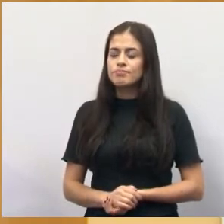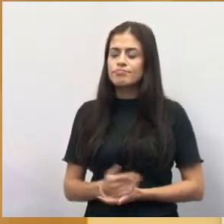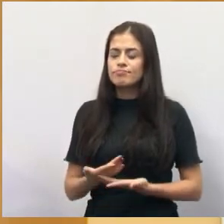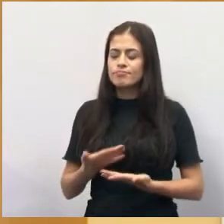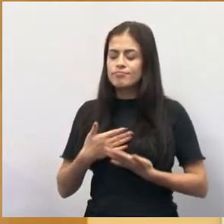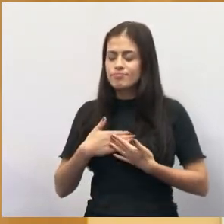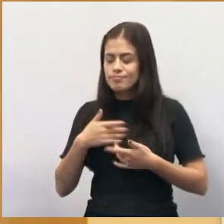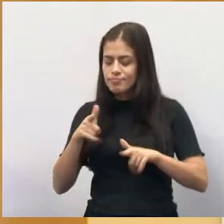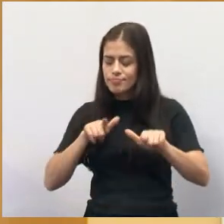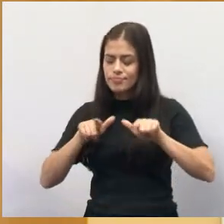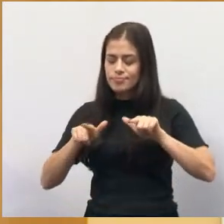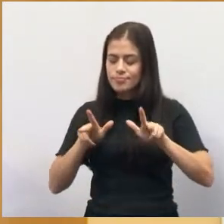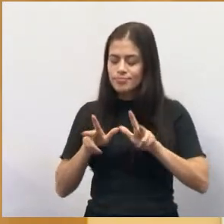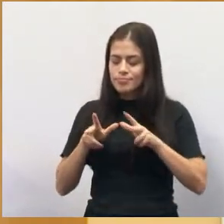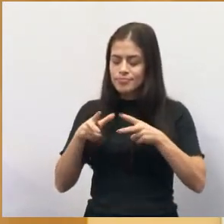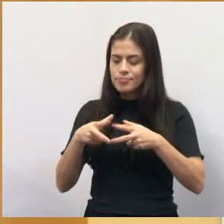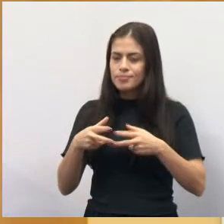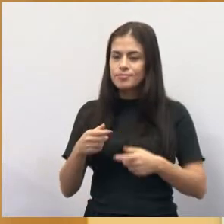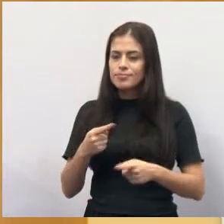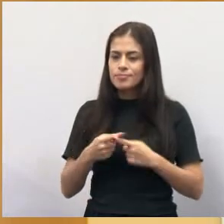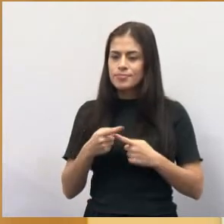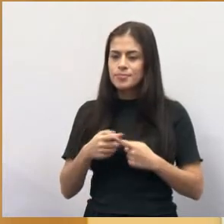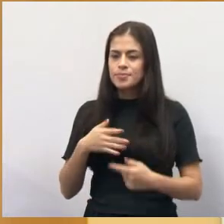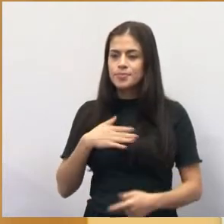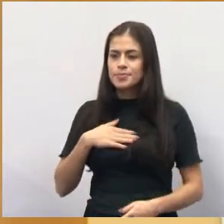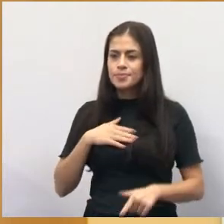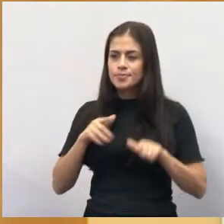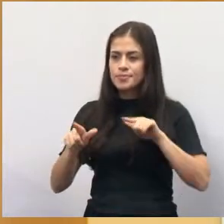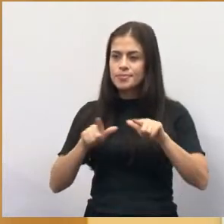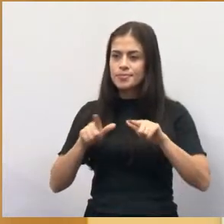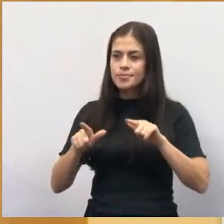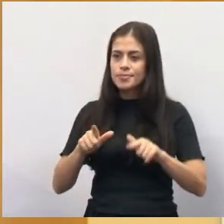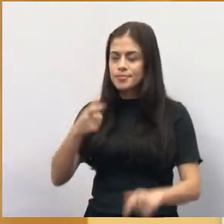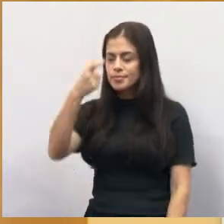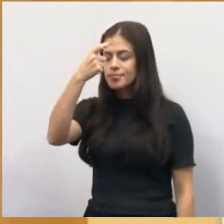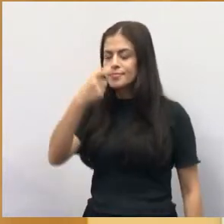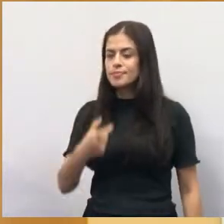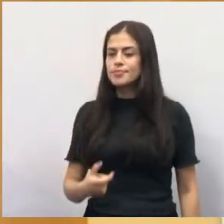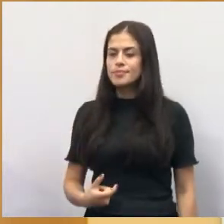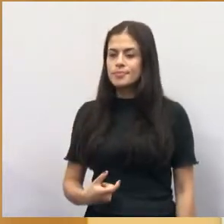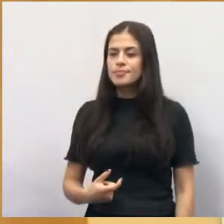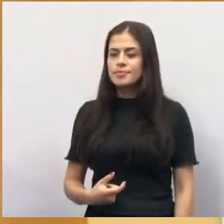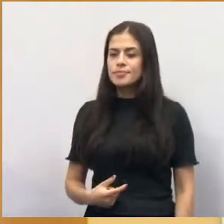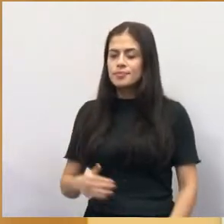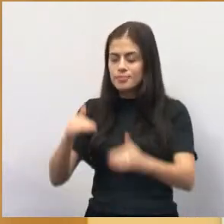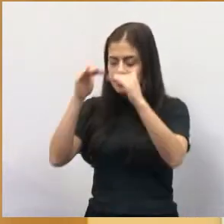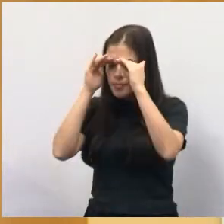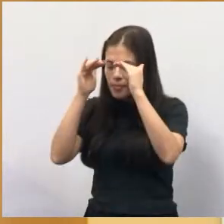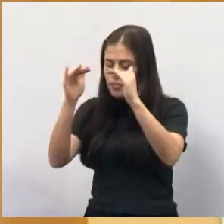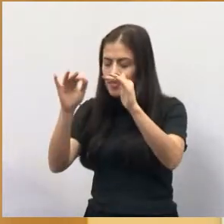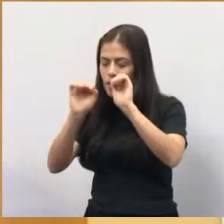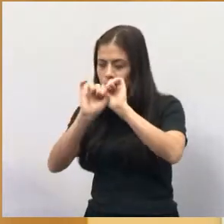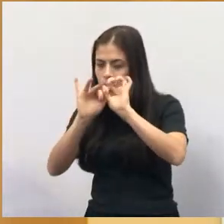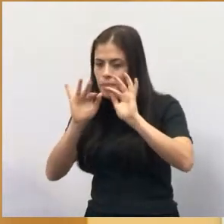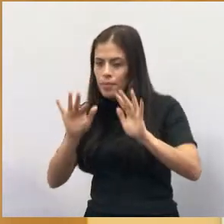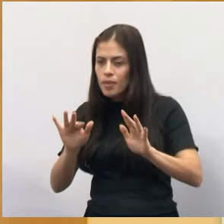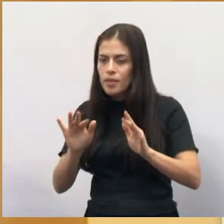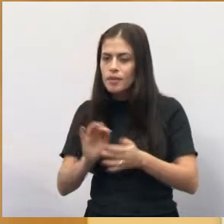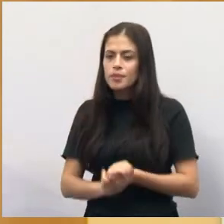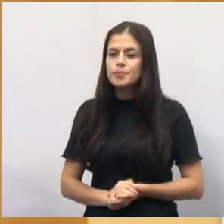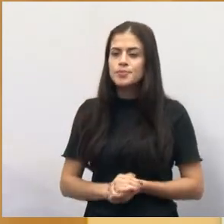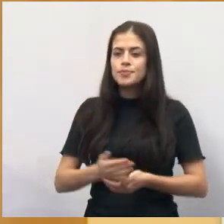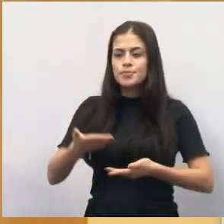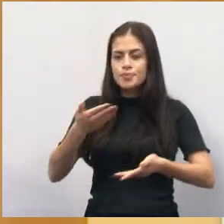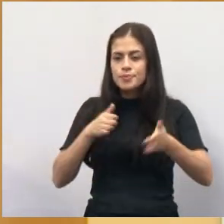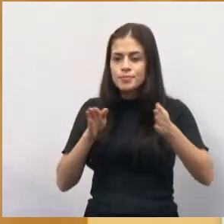trabalho aqui na Câmara. Porque o meu trabalho aqui, eu procuro ser o máximo honesto e transparente possível. Conto com o